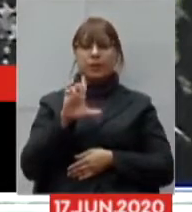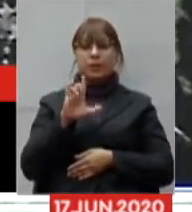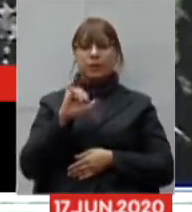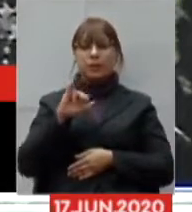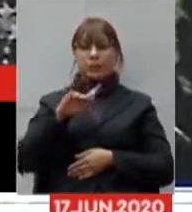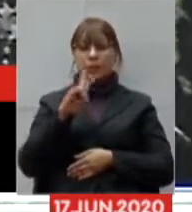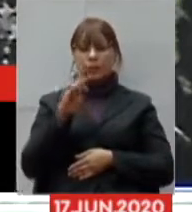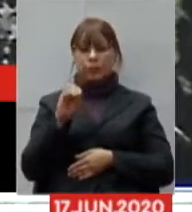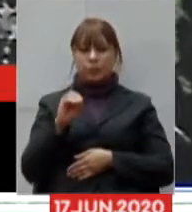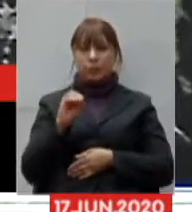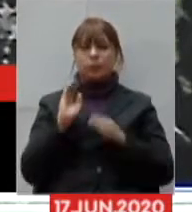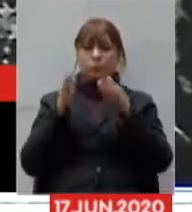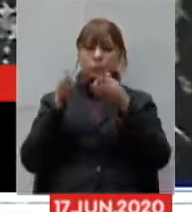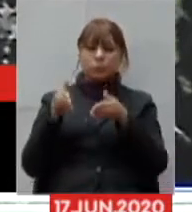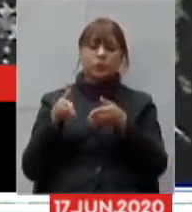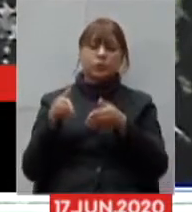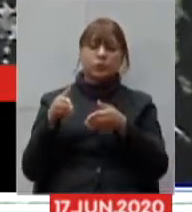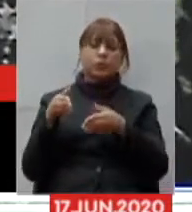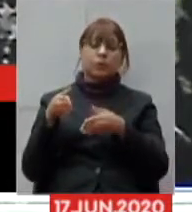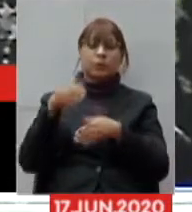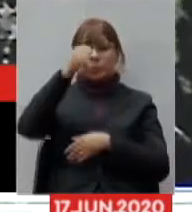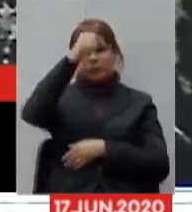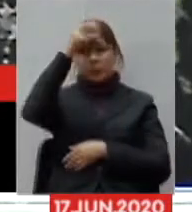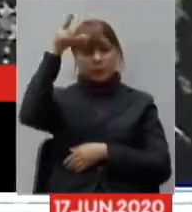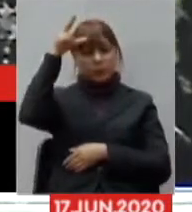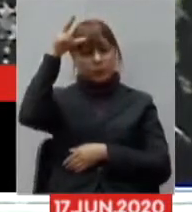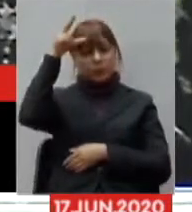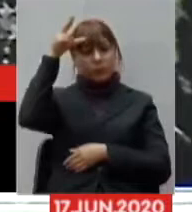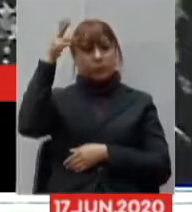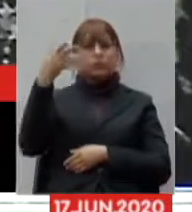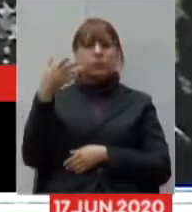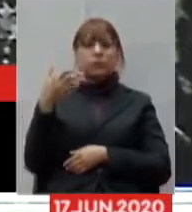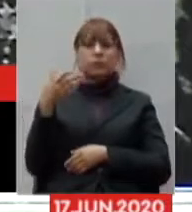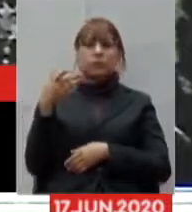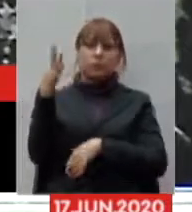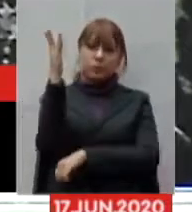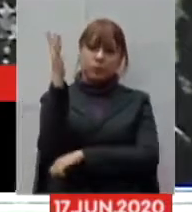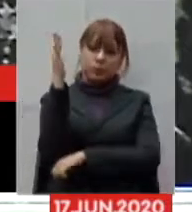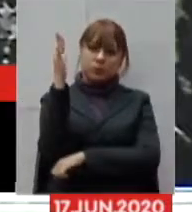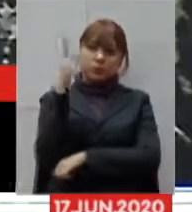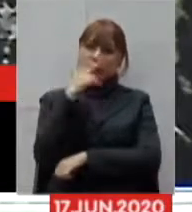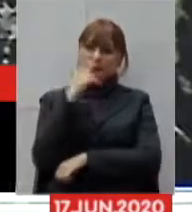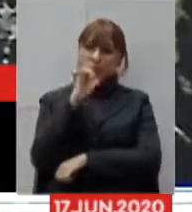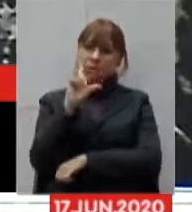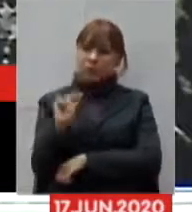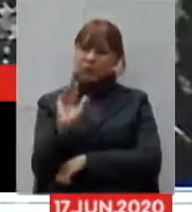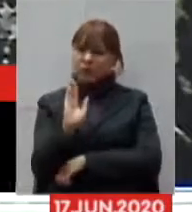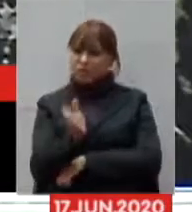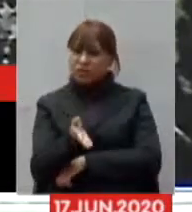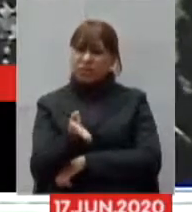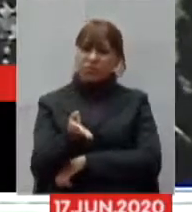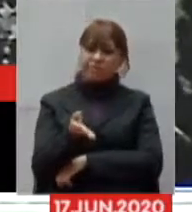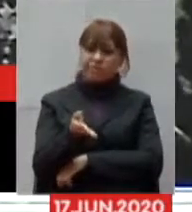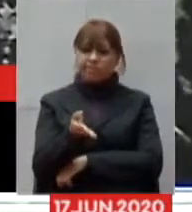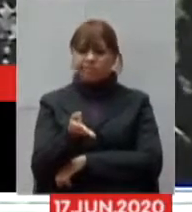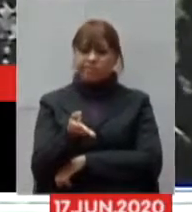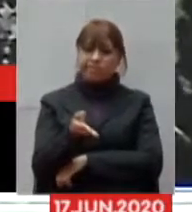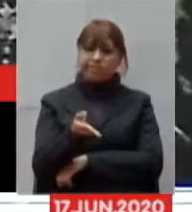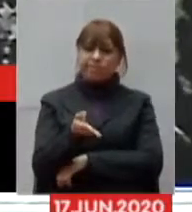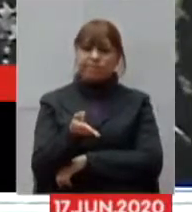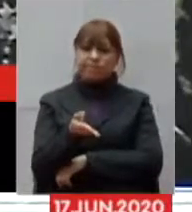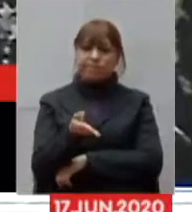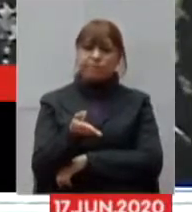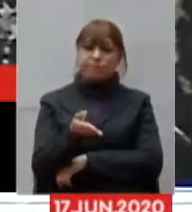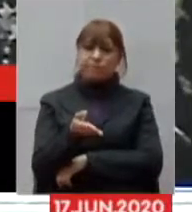para o prefeito Nardiello só que o prefeito de Patinga parece que não está mais com a